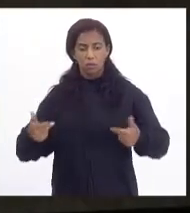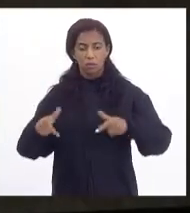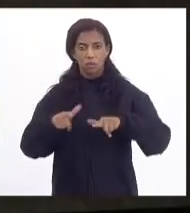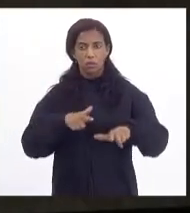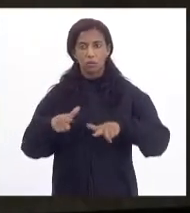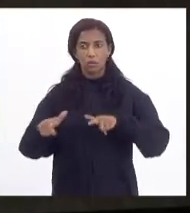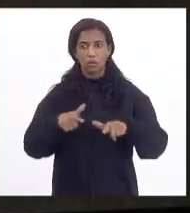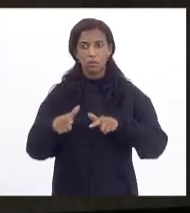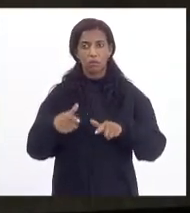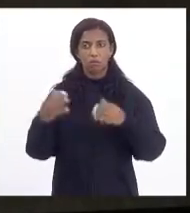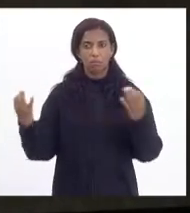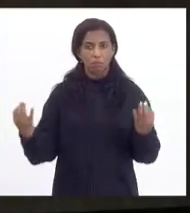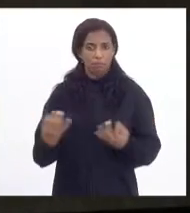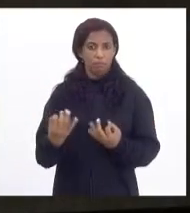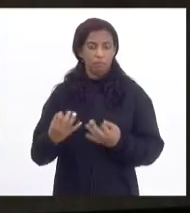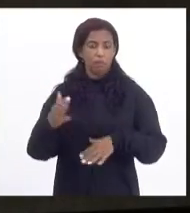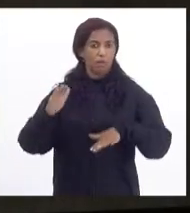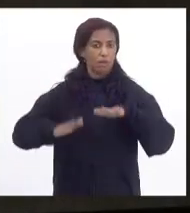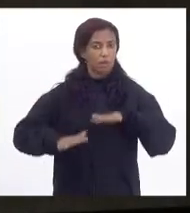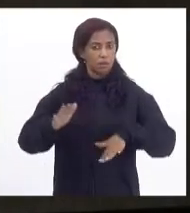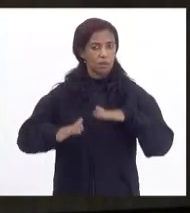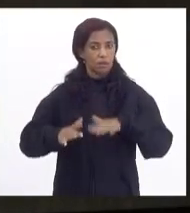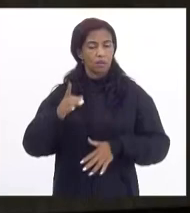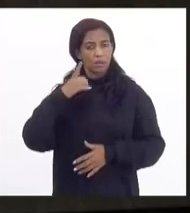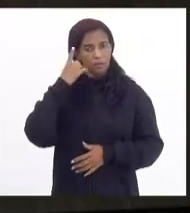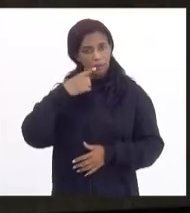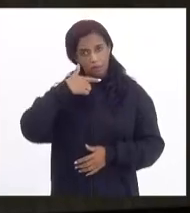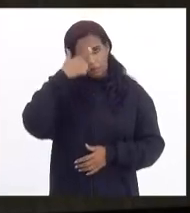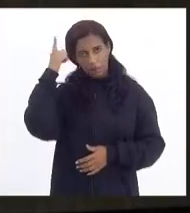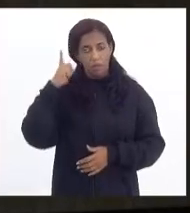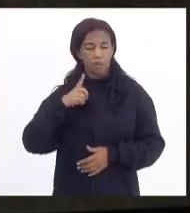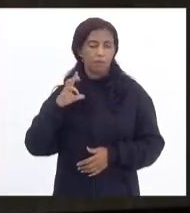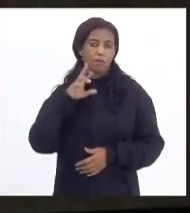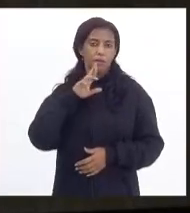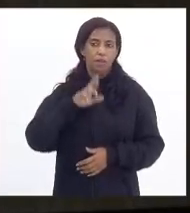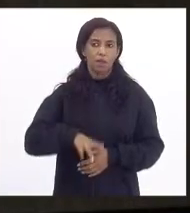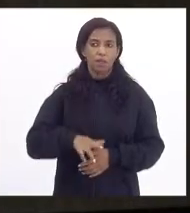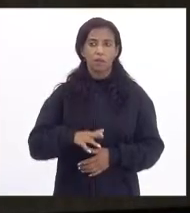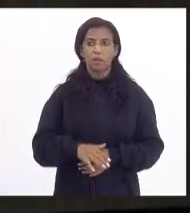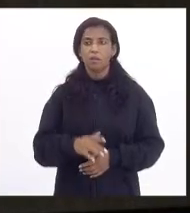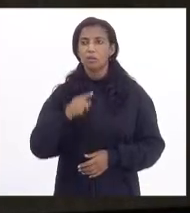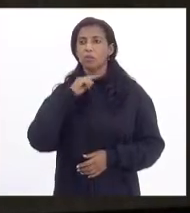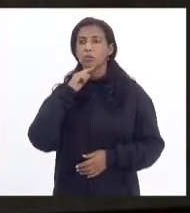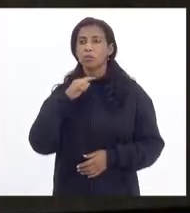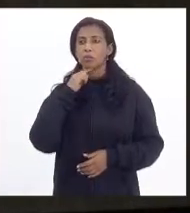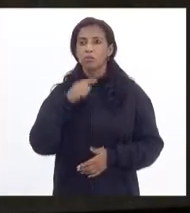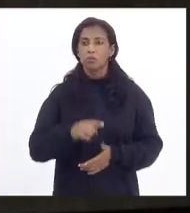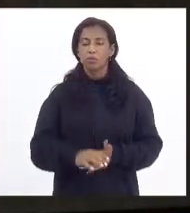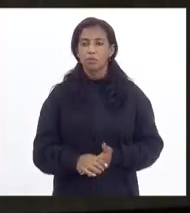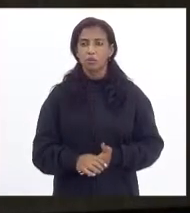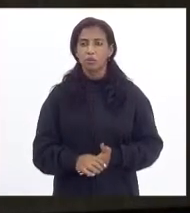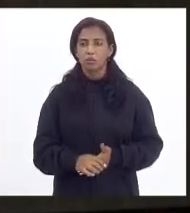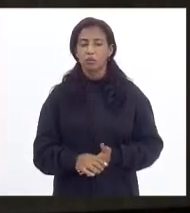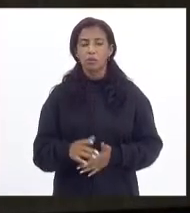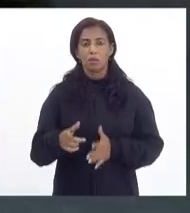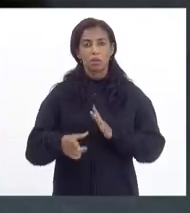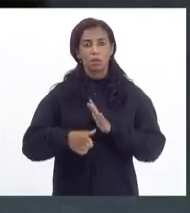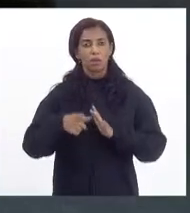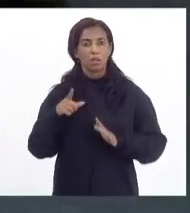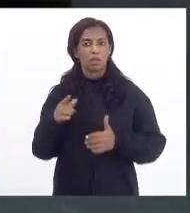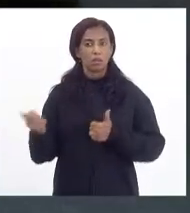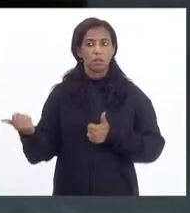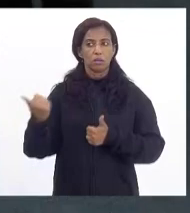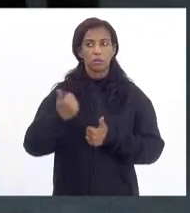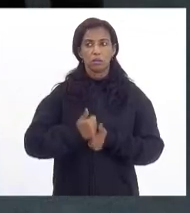trabalho é impecável, às vezes, o deputado Luiz Paulo também tem razão, nós não conseguimos antecipar o